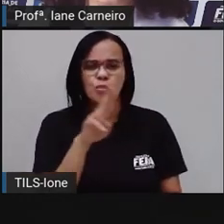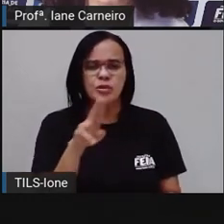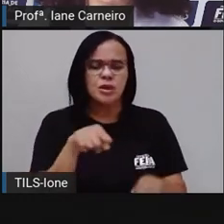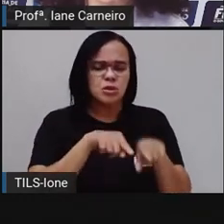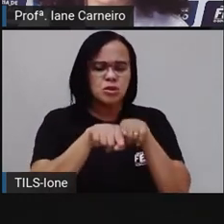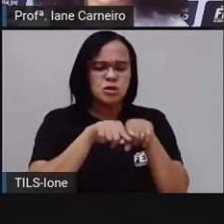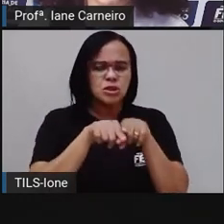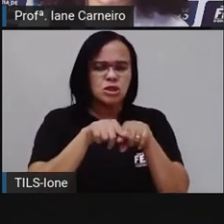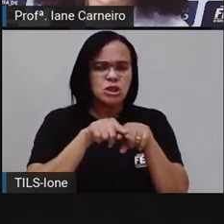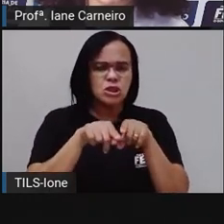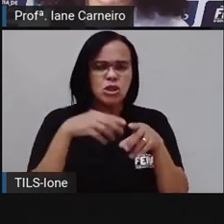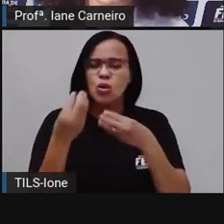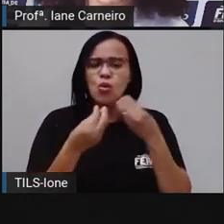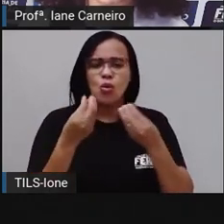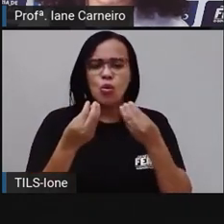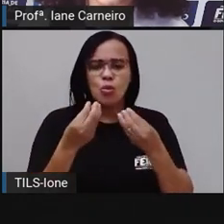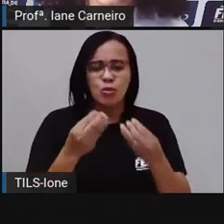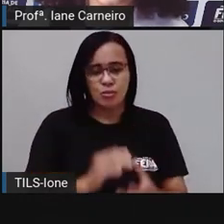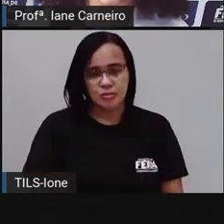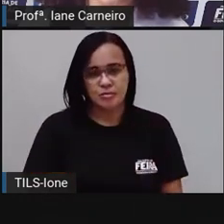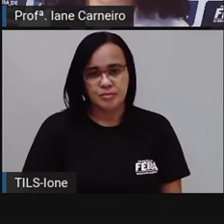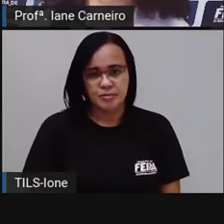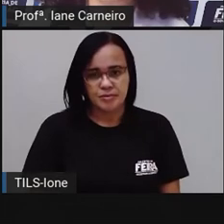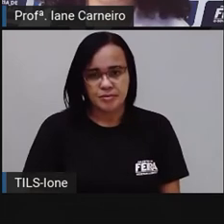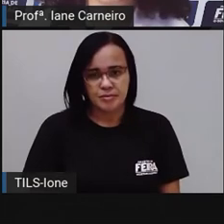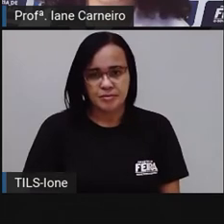Começa com I, né? Ir.